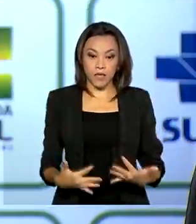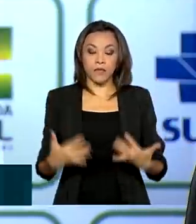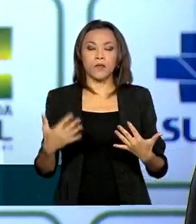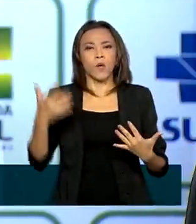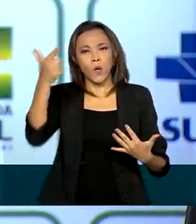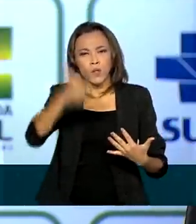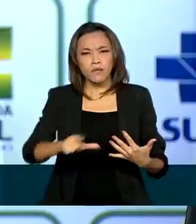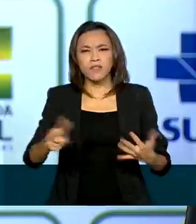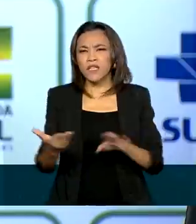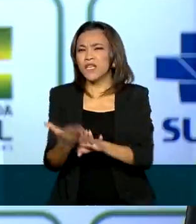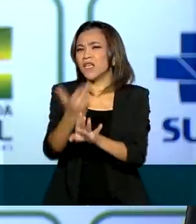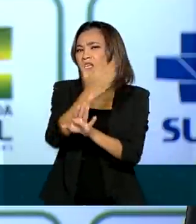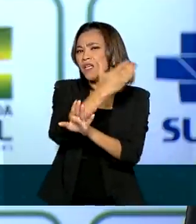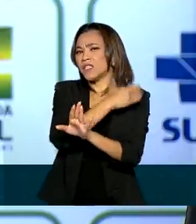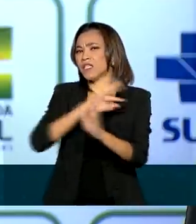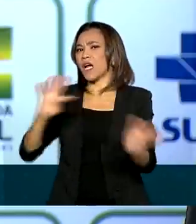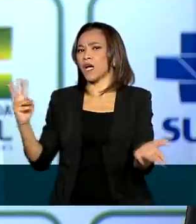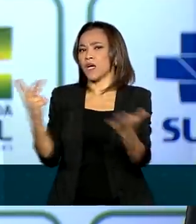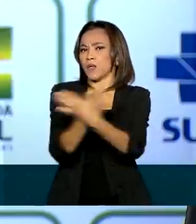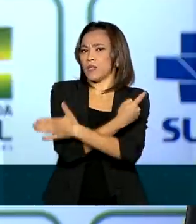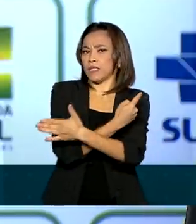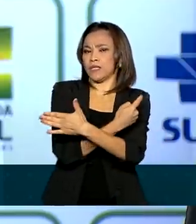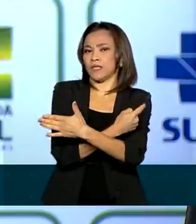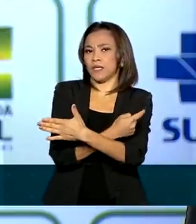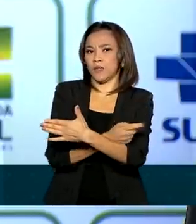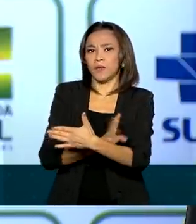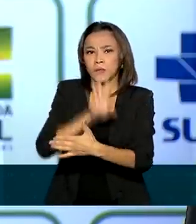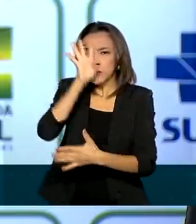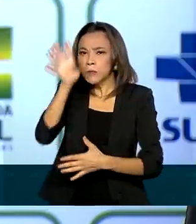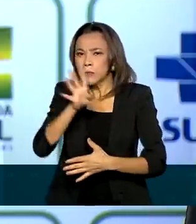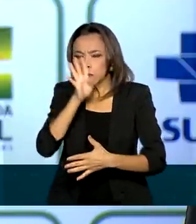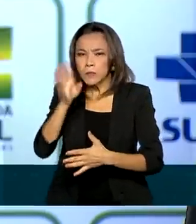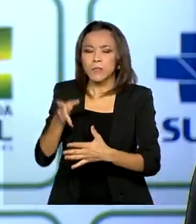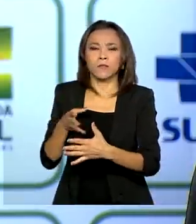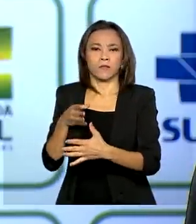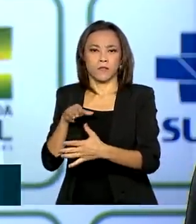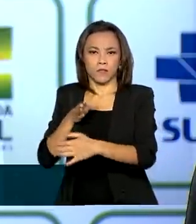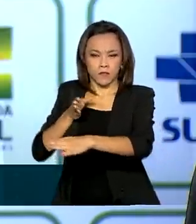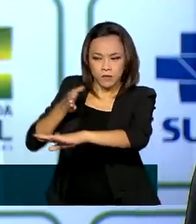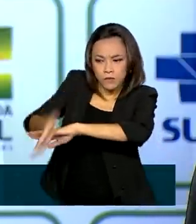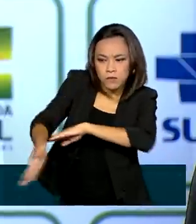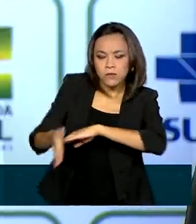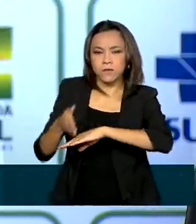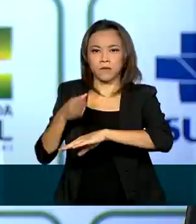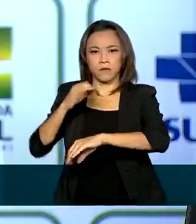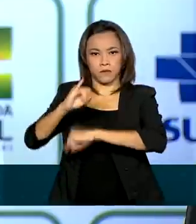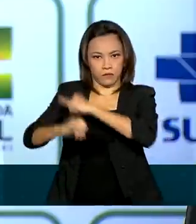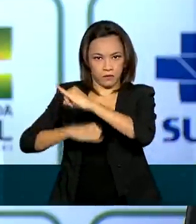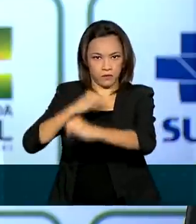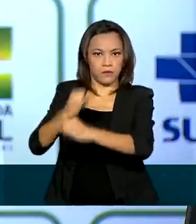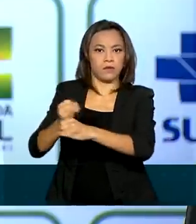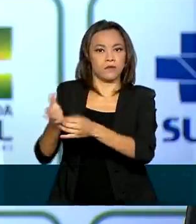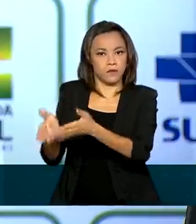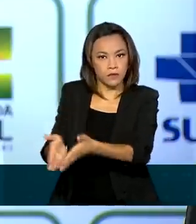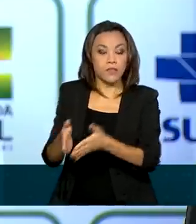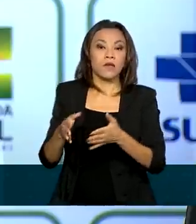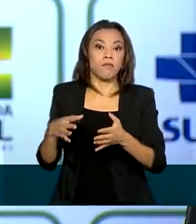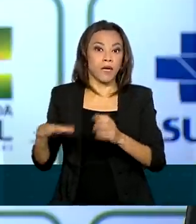início da ocorrência, todas as medidas necessárias para preservar a integridade de sistemas,